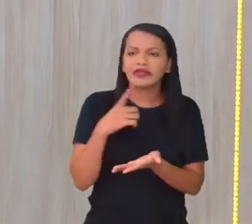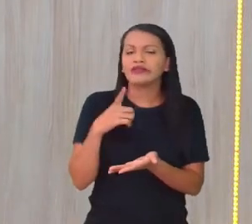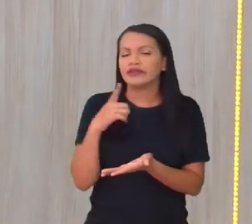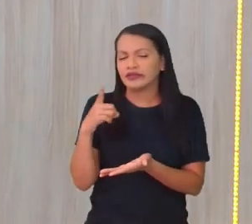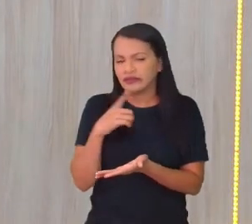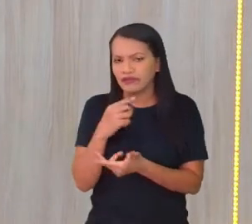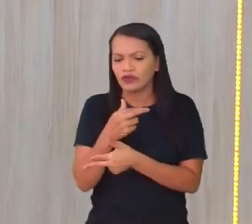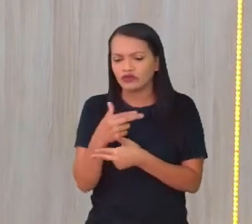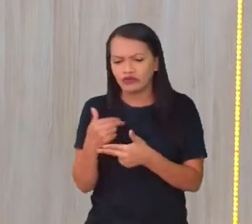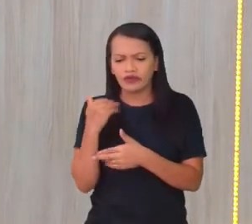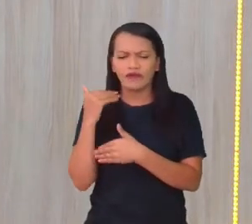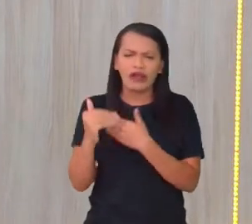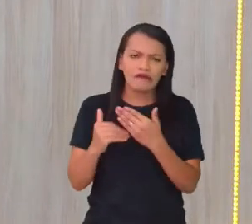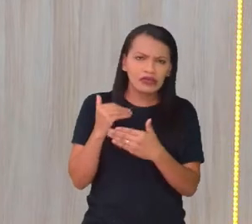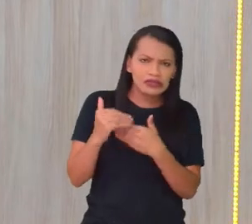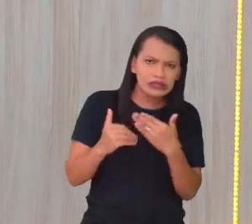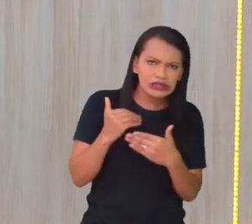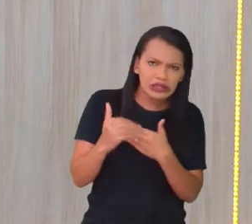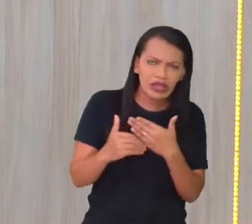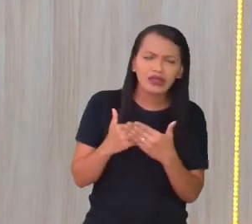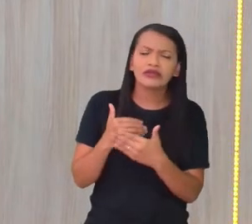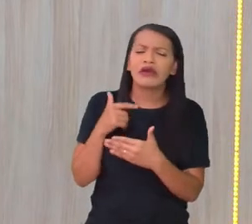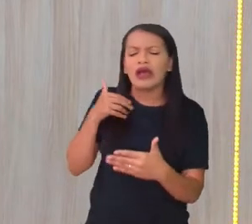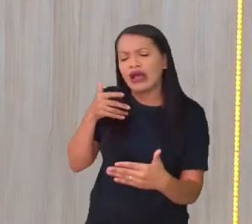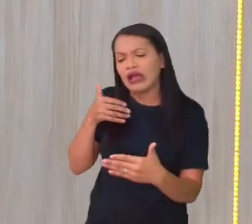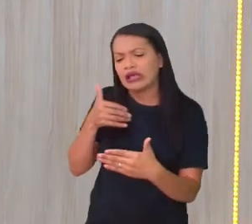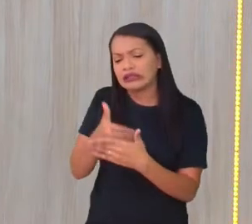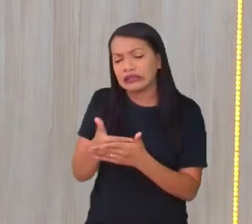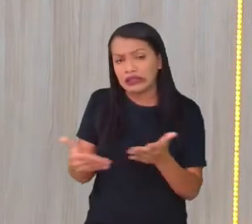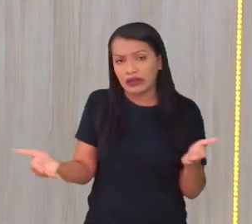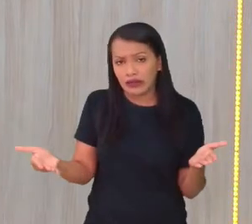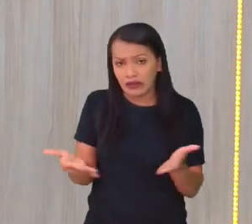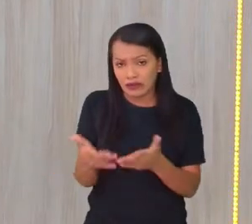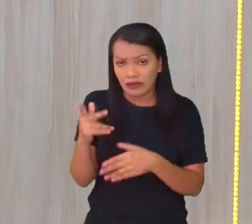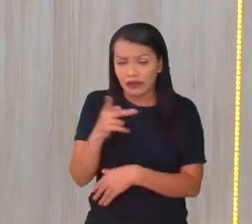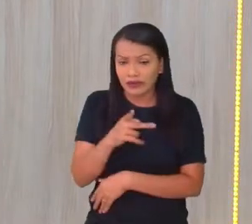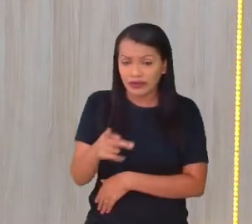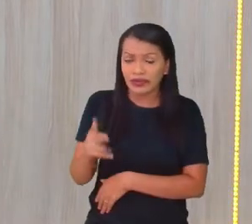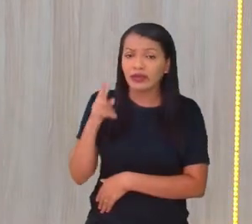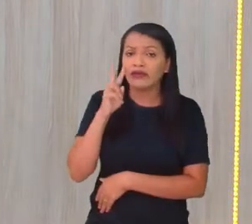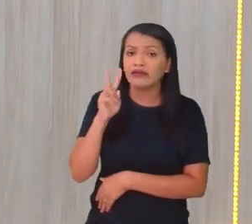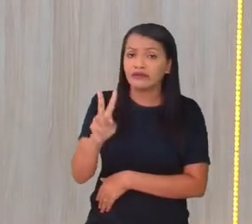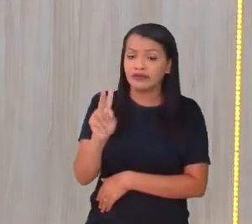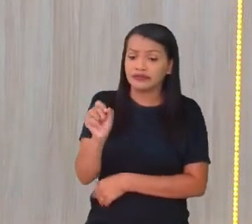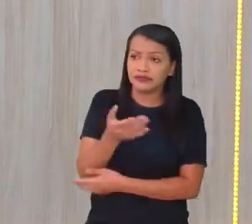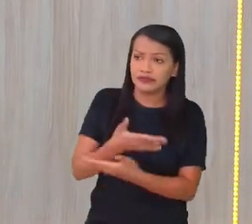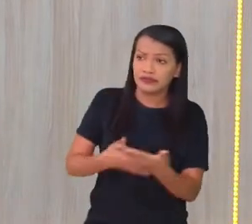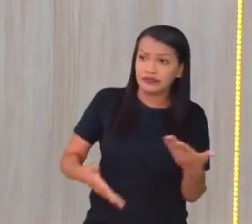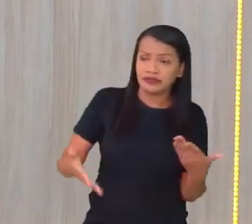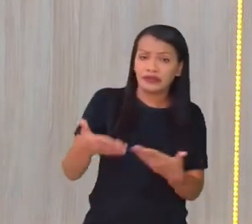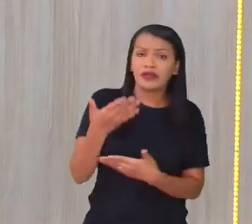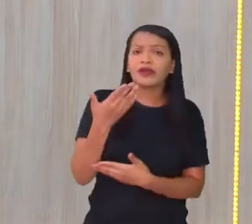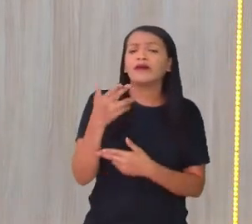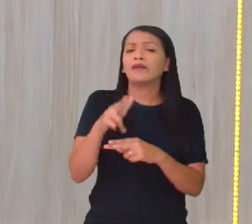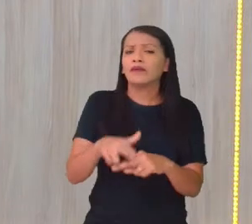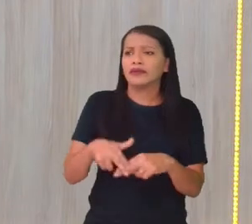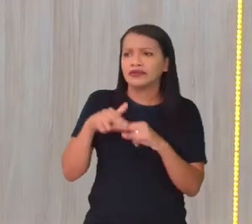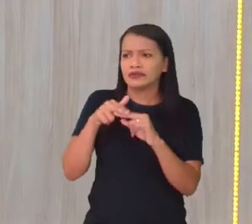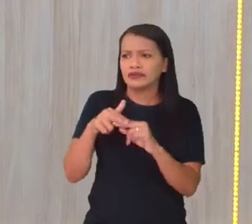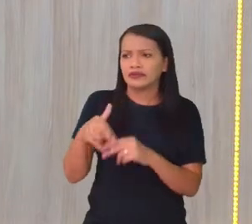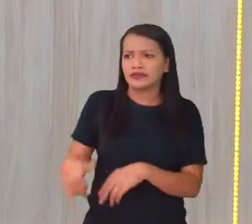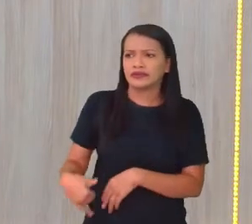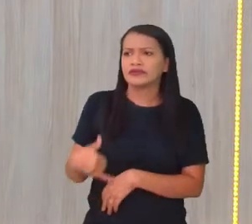avançando, né? Até chegar nos dias atuais, professora, que a gente consegue agora fazer inter-relações. Olha aqui, por isso que eu estou com ele na mão.